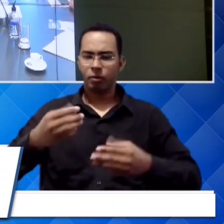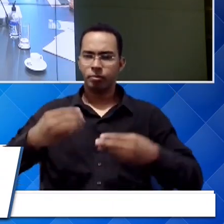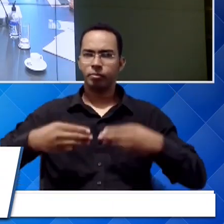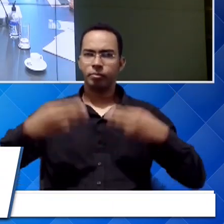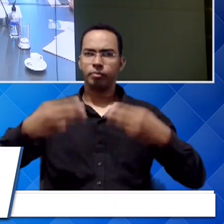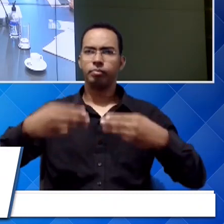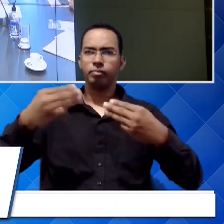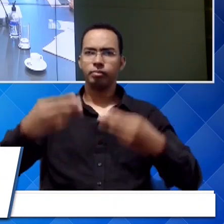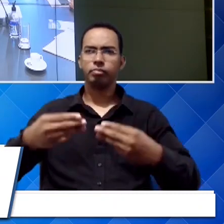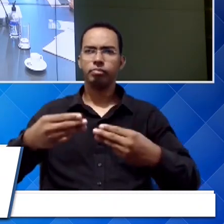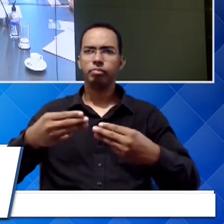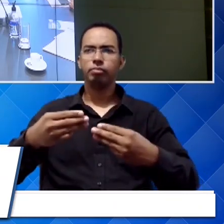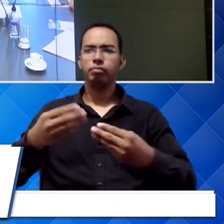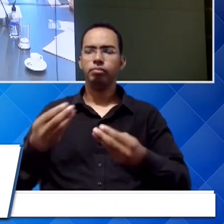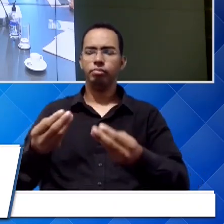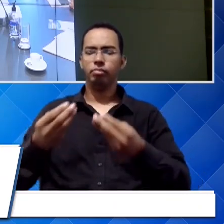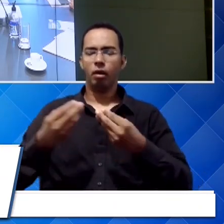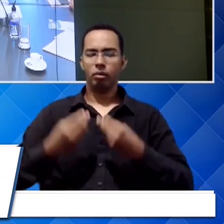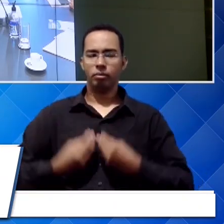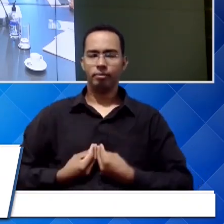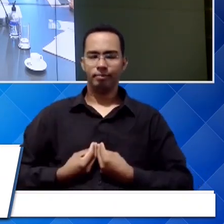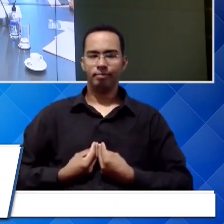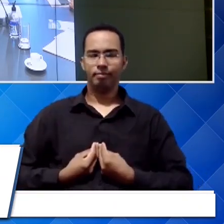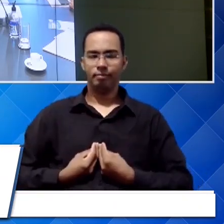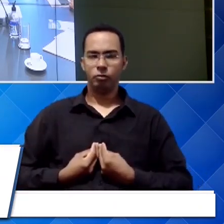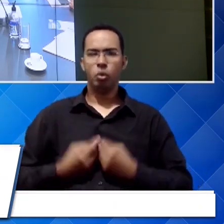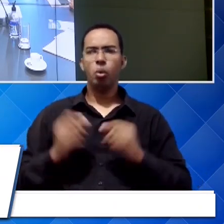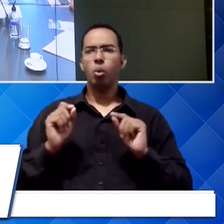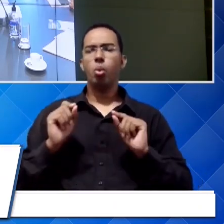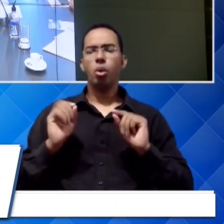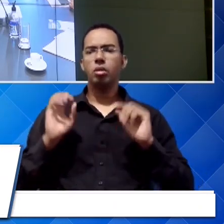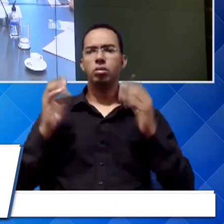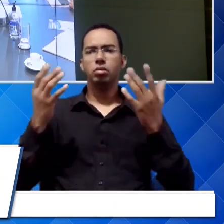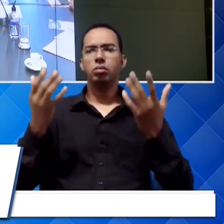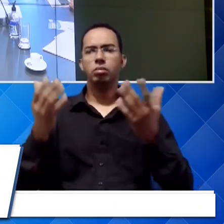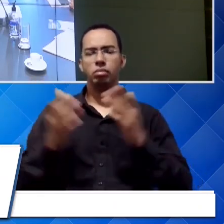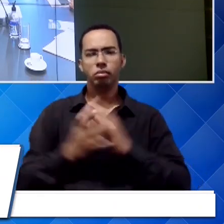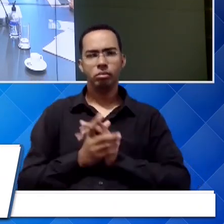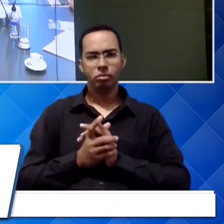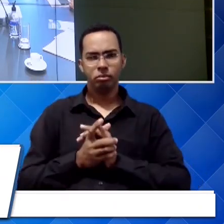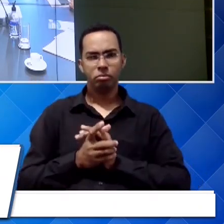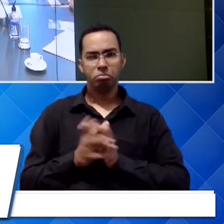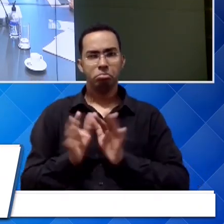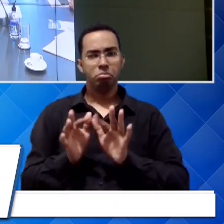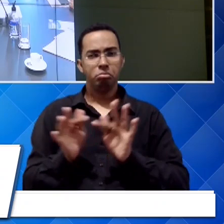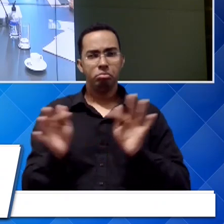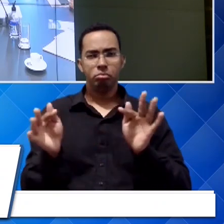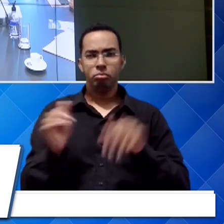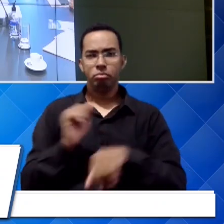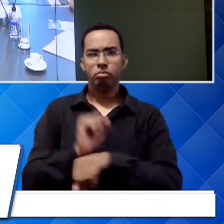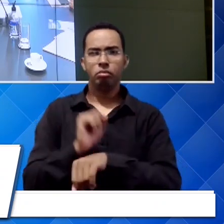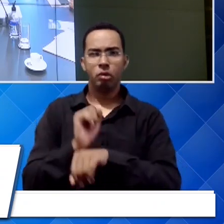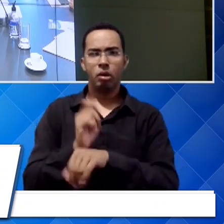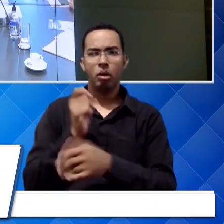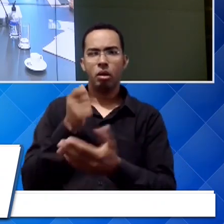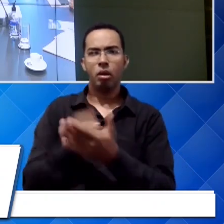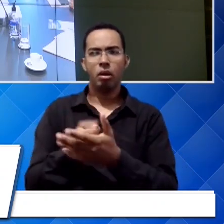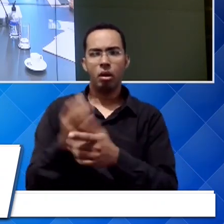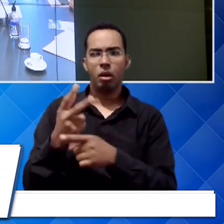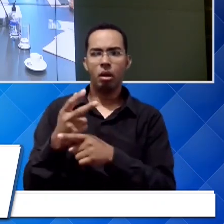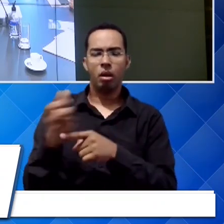oferece. E o que aconteceu? Simplesmente pararam de pagar o aluguel lá